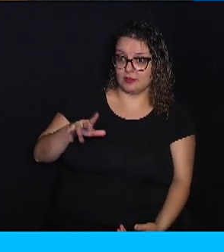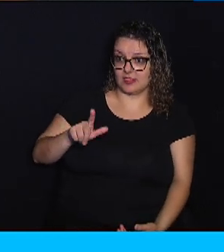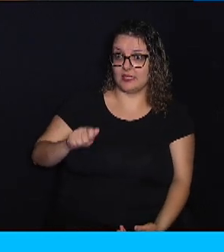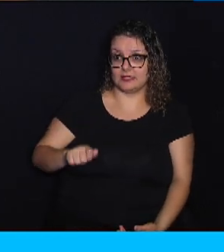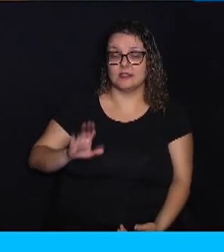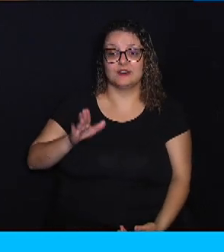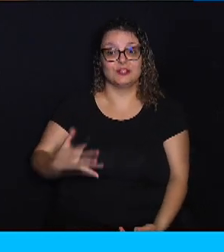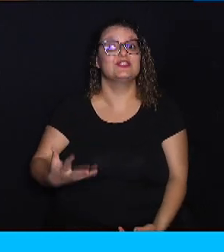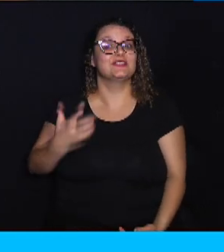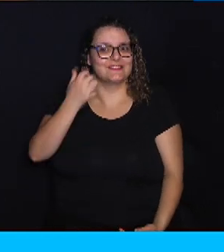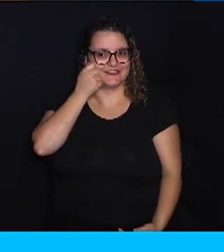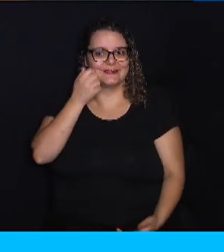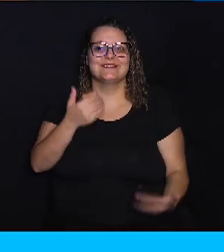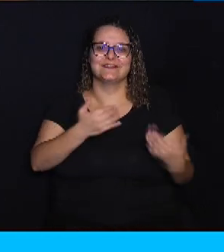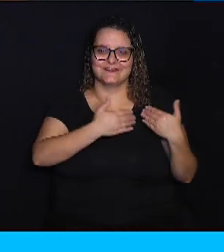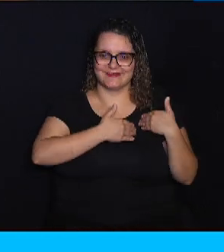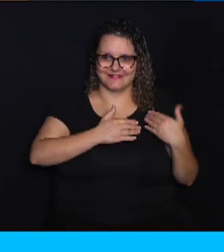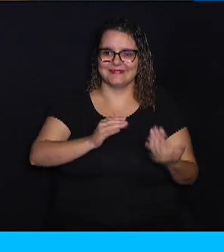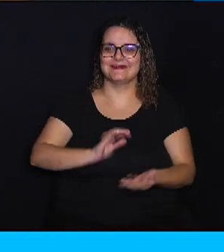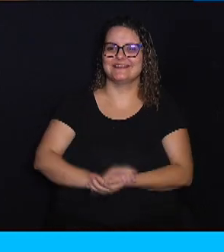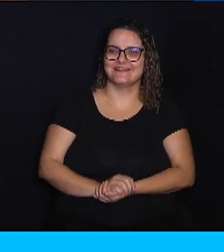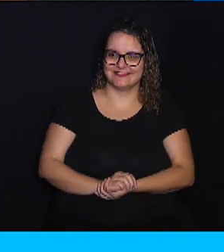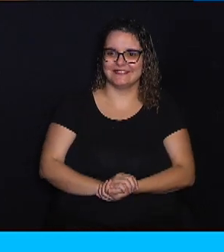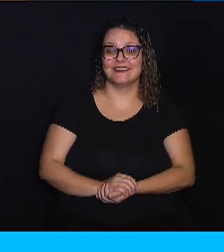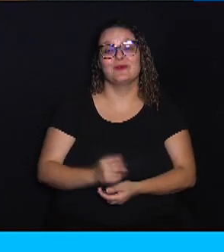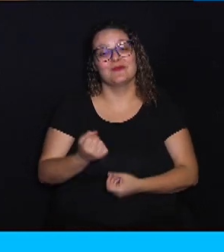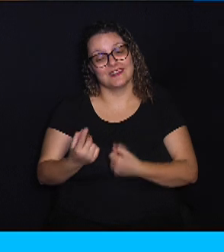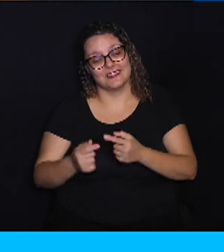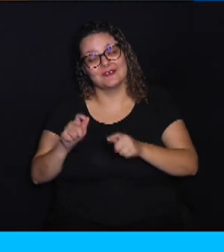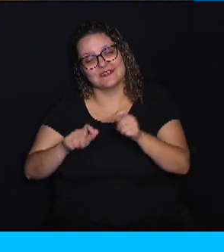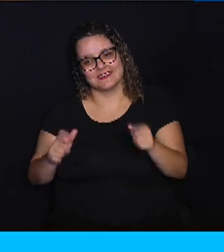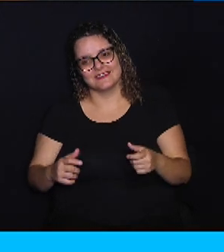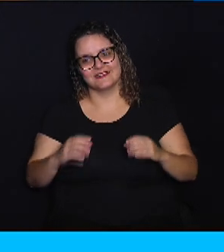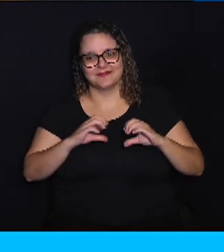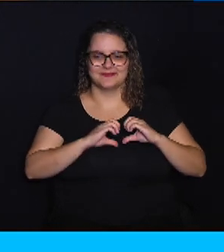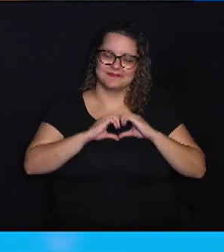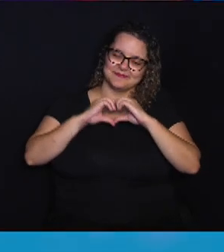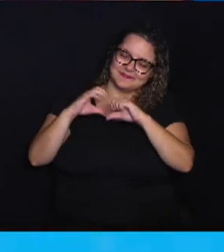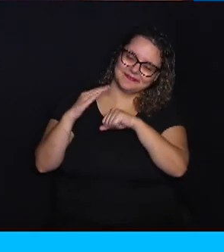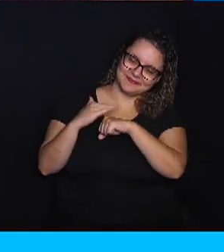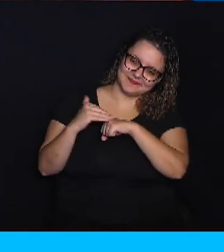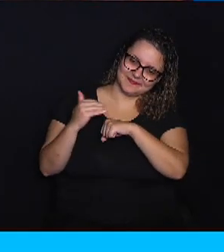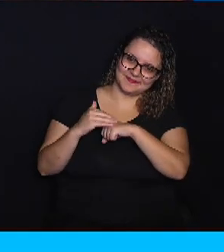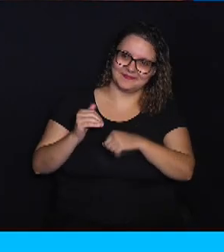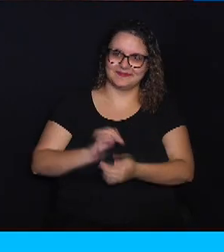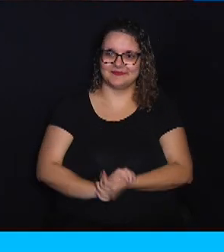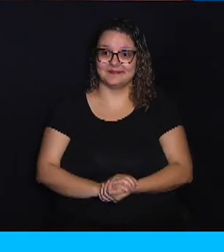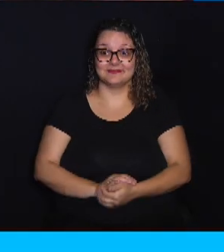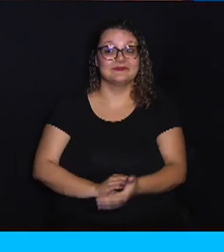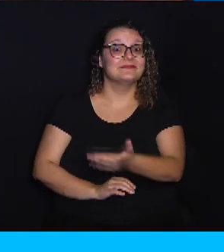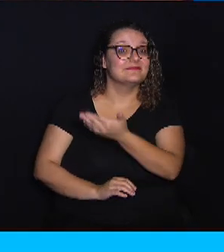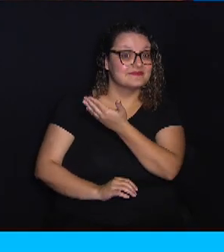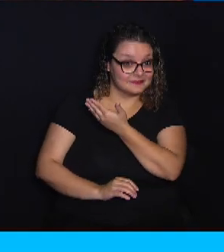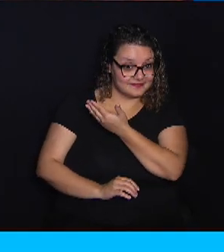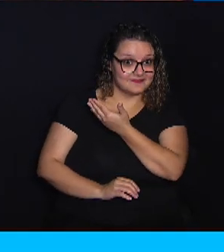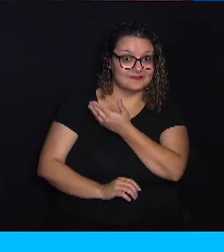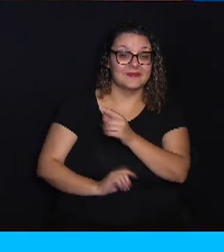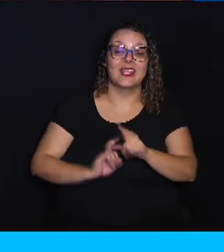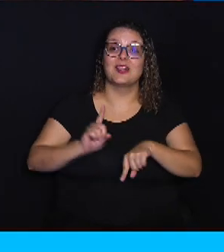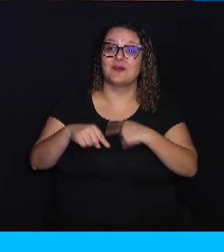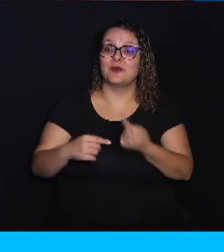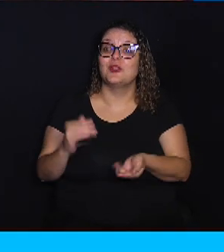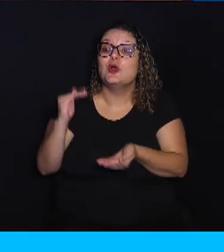ser adotada com responsabilidade, por alguém que ofereça muito carinho e amor. O Andrômeda é um outro